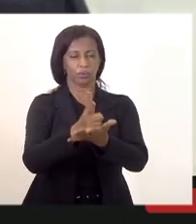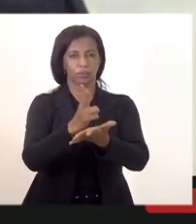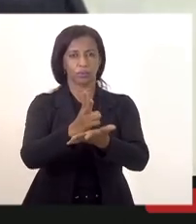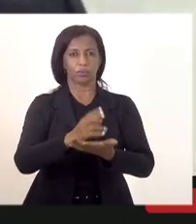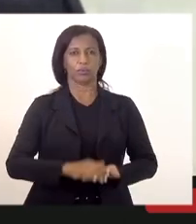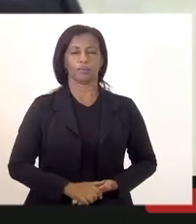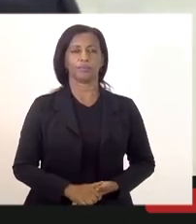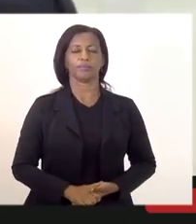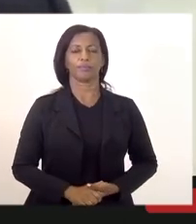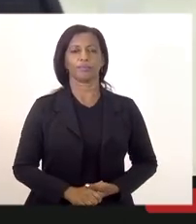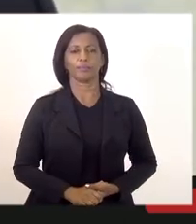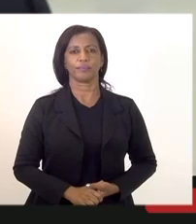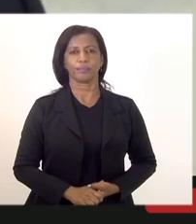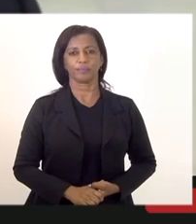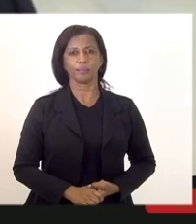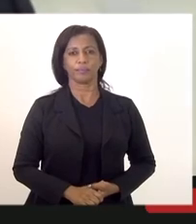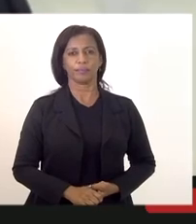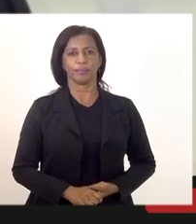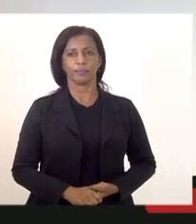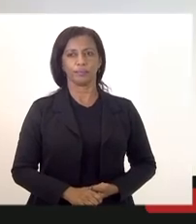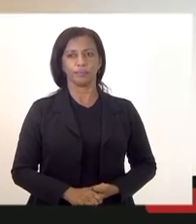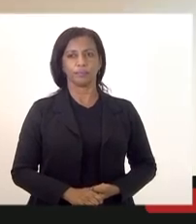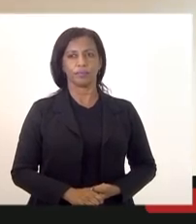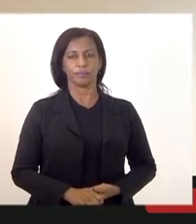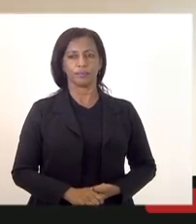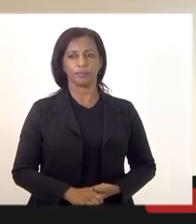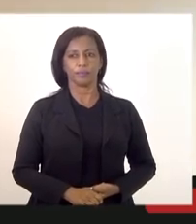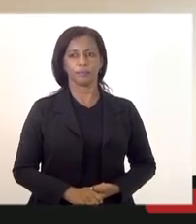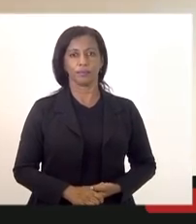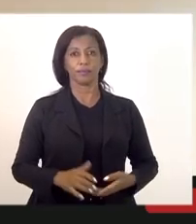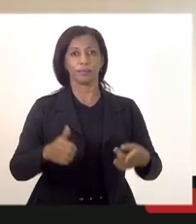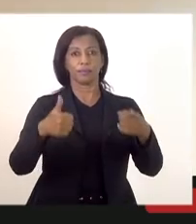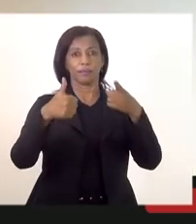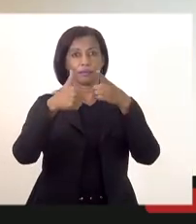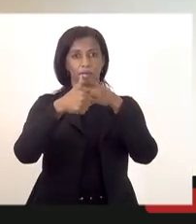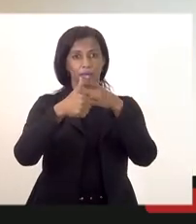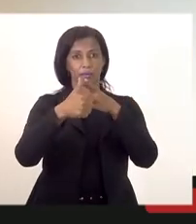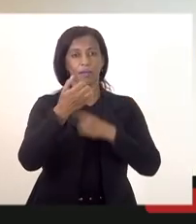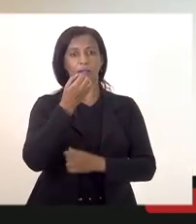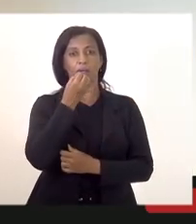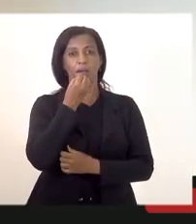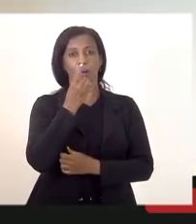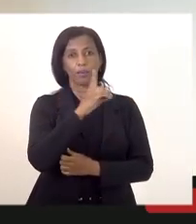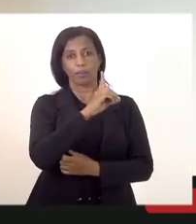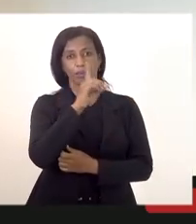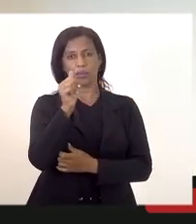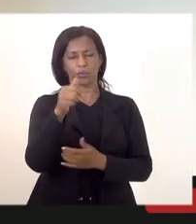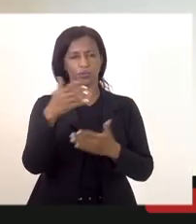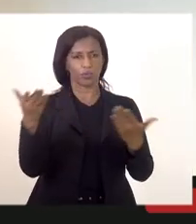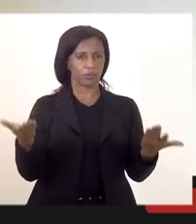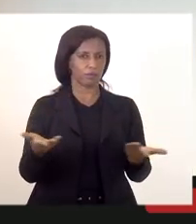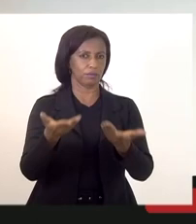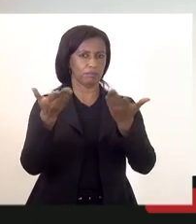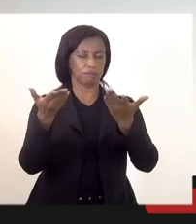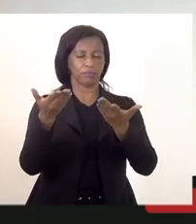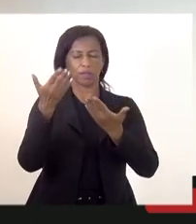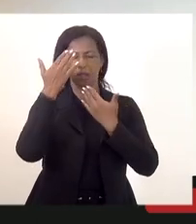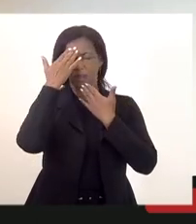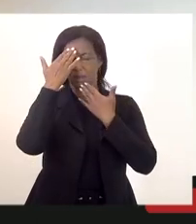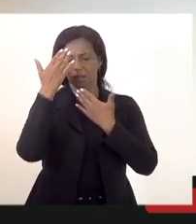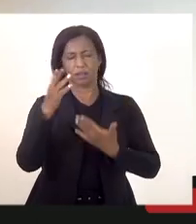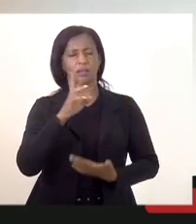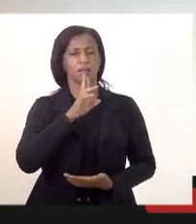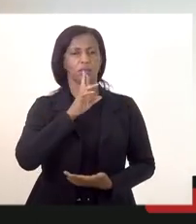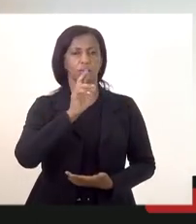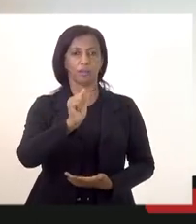Wellington com a palavra primeiramente bom dia bom dia a todos queria agradecer o excelentíssimo deputado Rodrigo